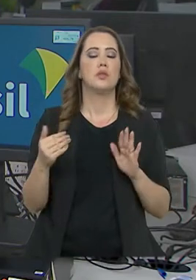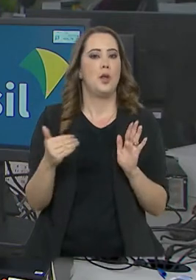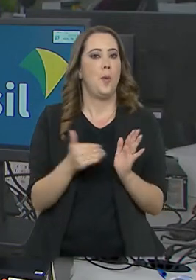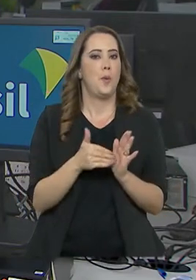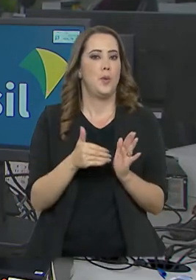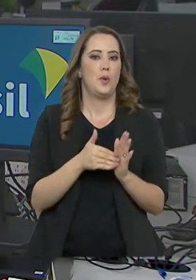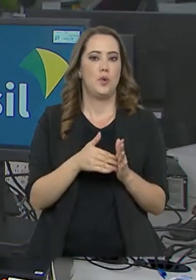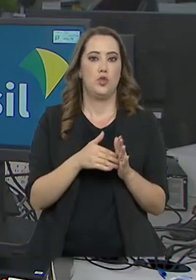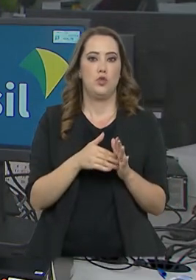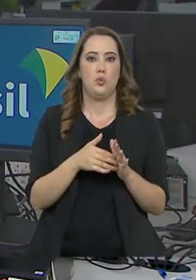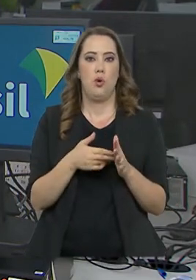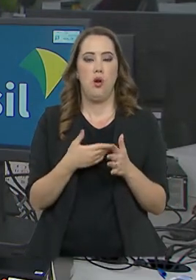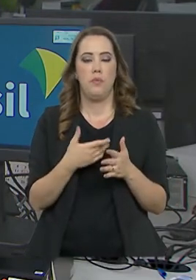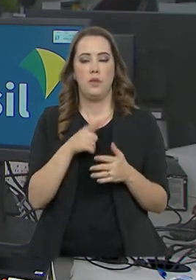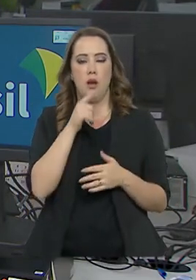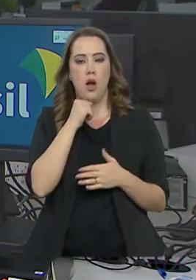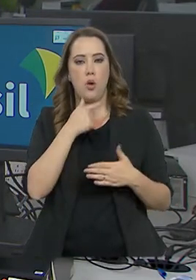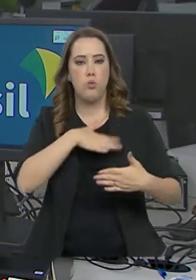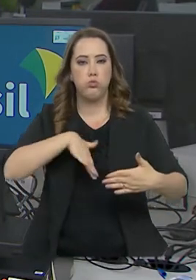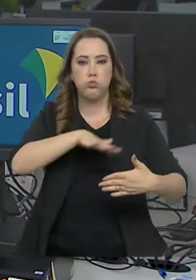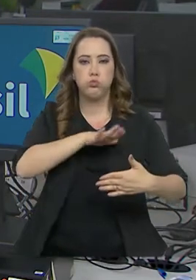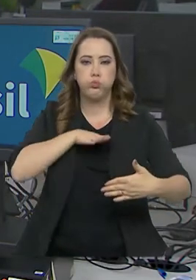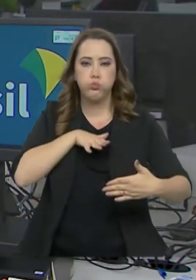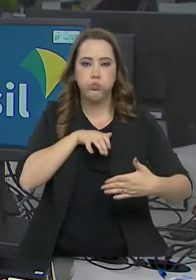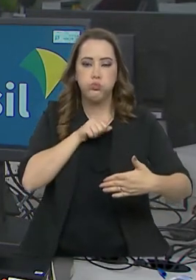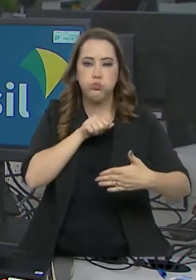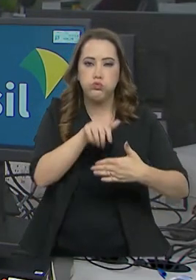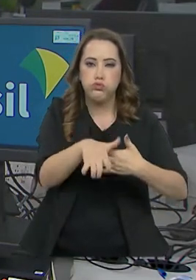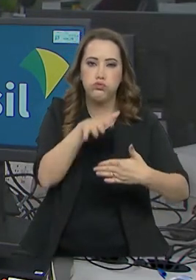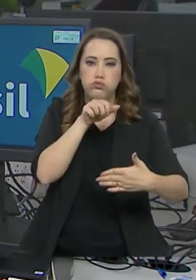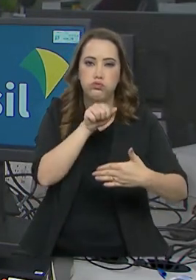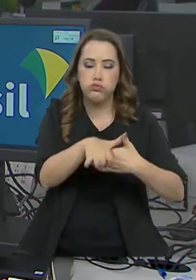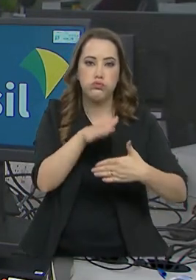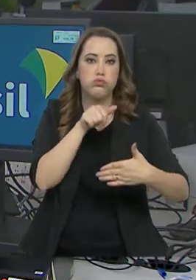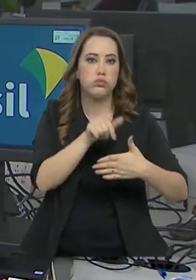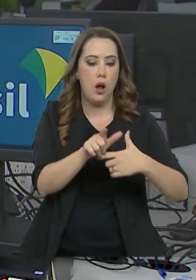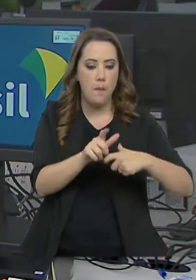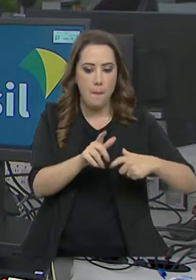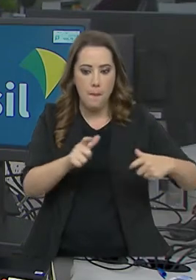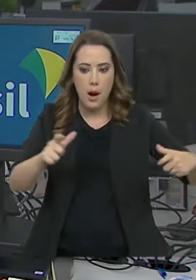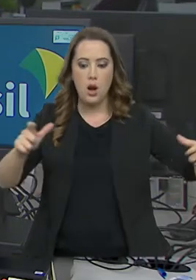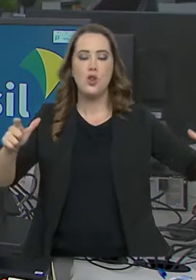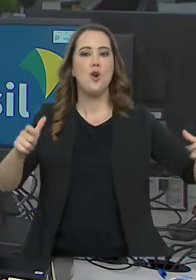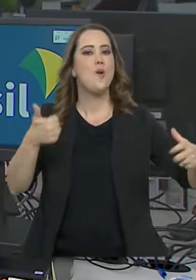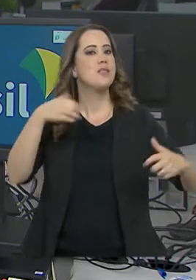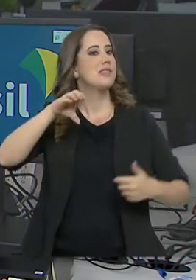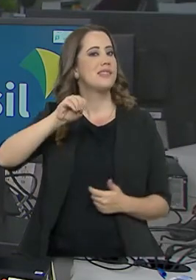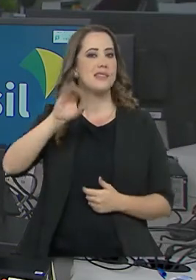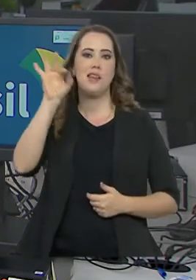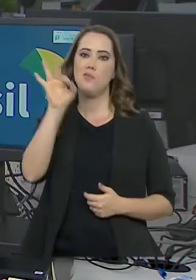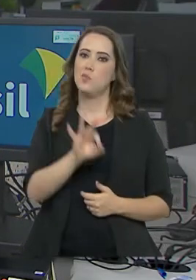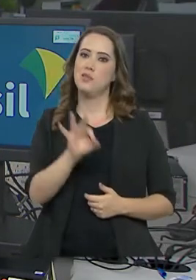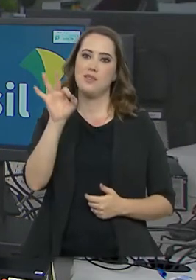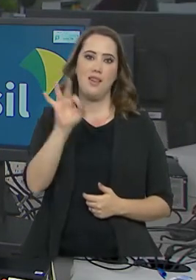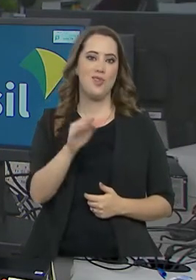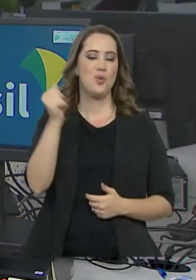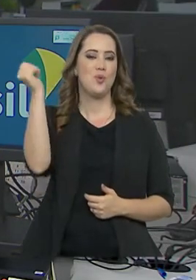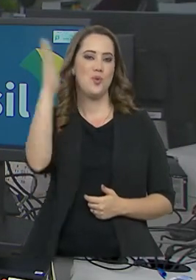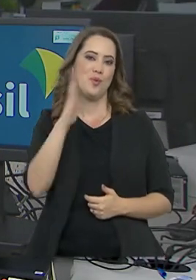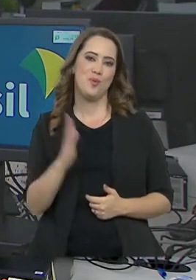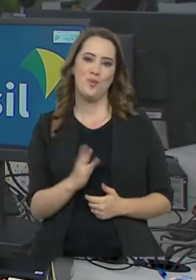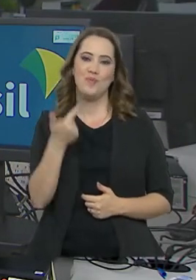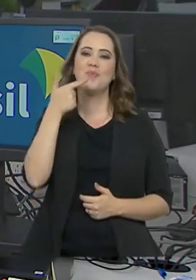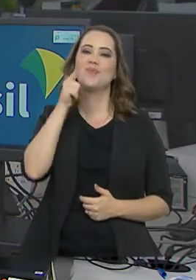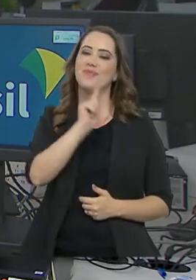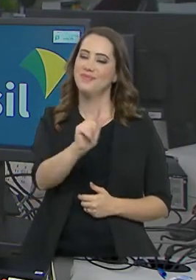turbina da usina hidrelétrica Belo Monte. Com ela, a maior hidrelétrica 100% brasileira atinge toda a capacidade de